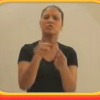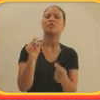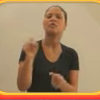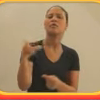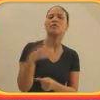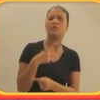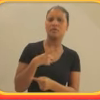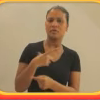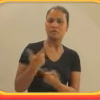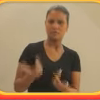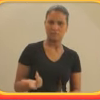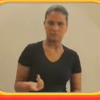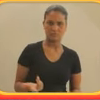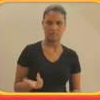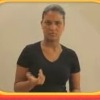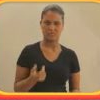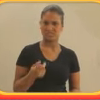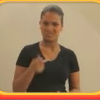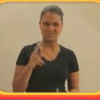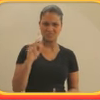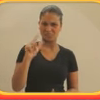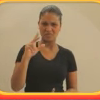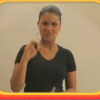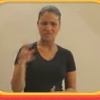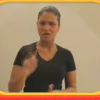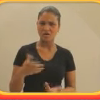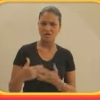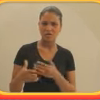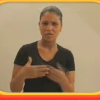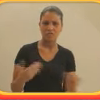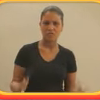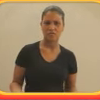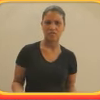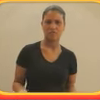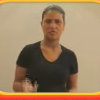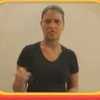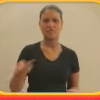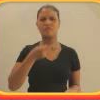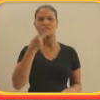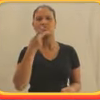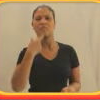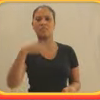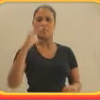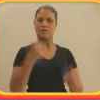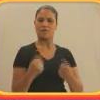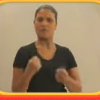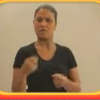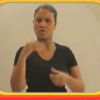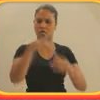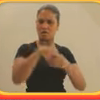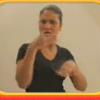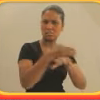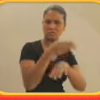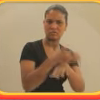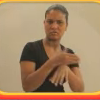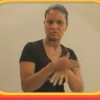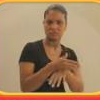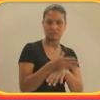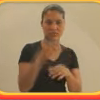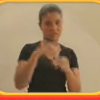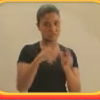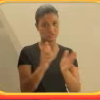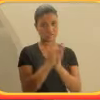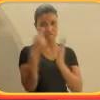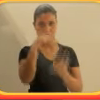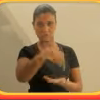Você acha que, poxa, os quatro anos que você estudou, toda a dedicação que você teve, que aquilo não valeu a pena, né? Porque o que